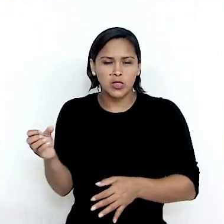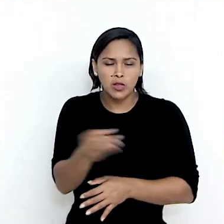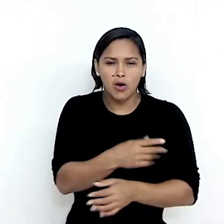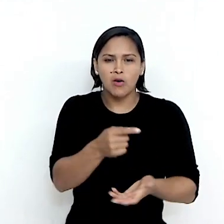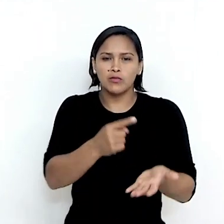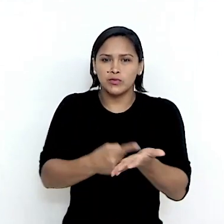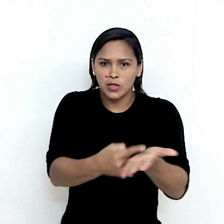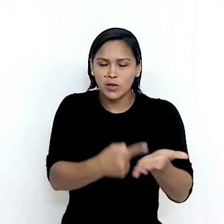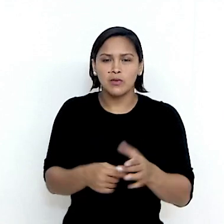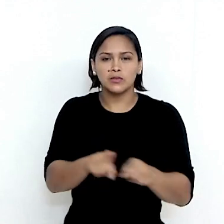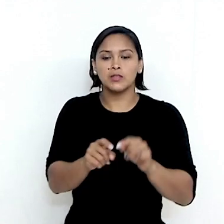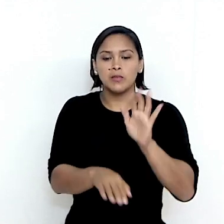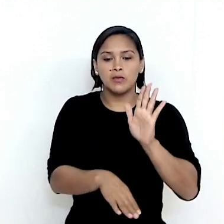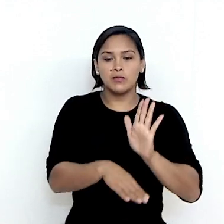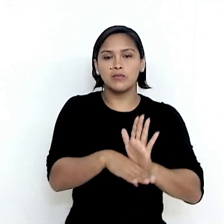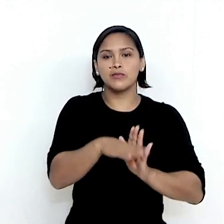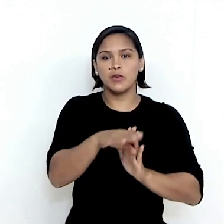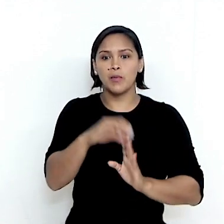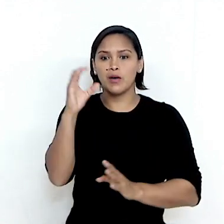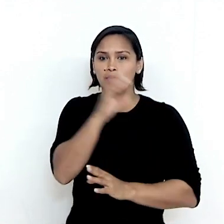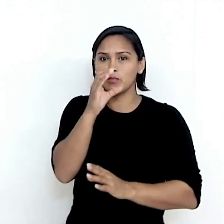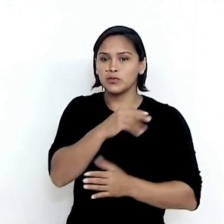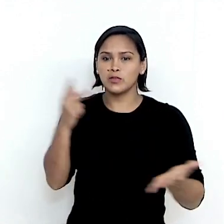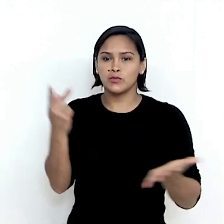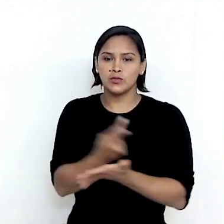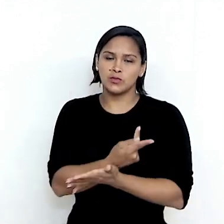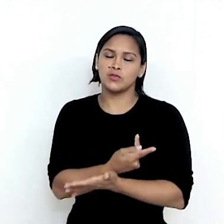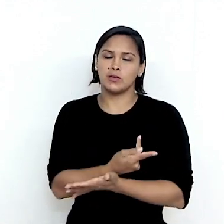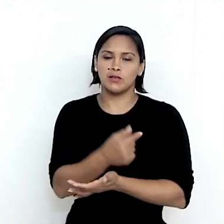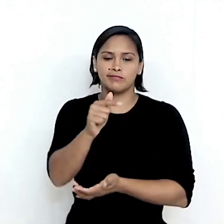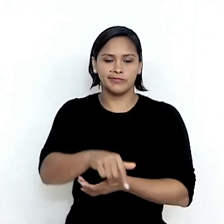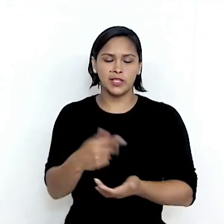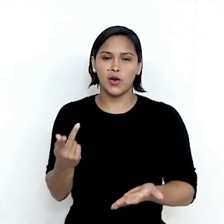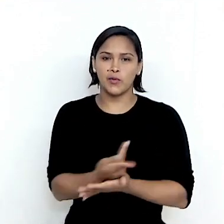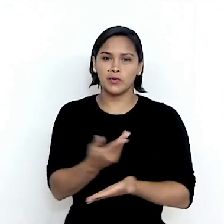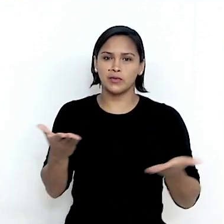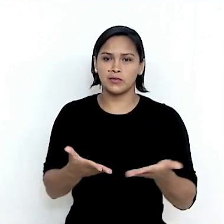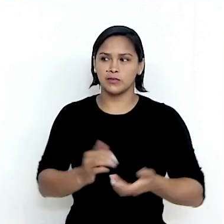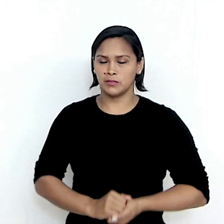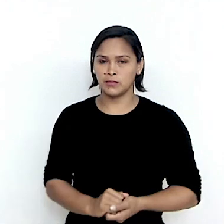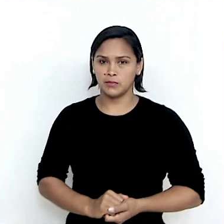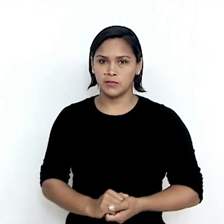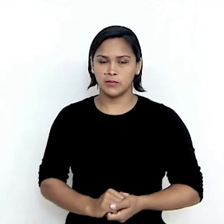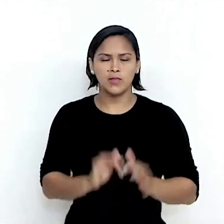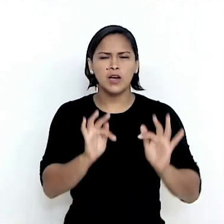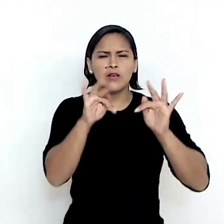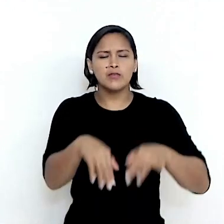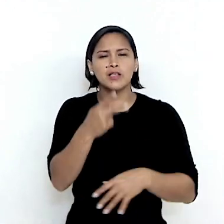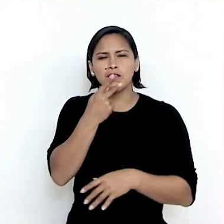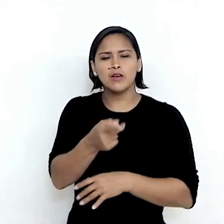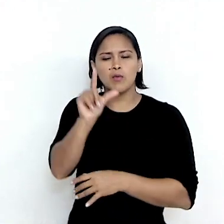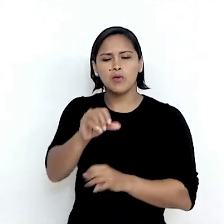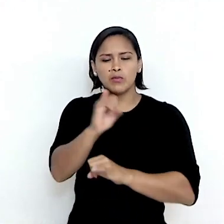negócios e o aumento da eficiência dos negócios já existentes e dos nossos processos produtivos. Queria finalizar um pouco